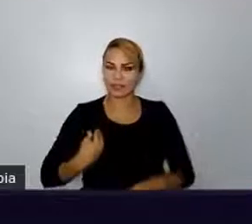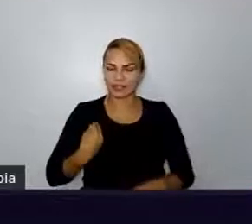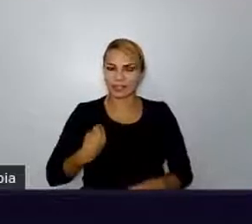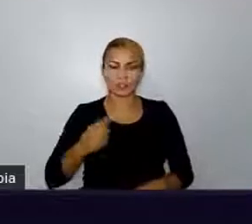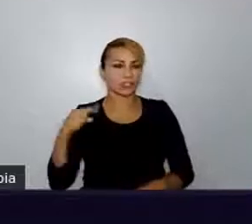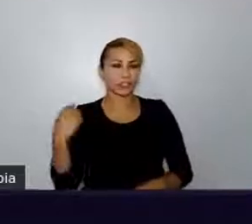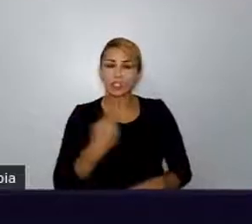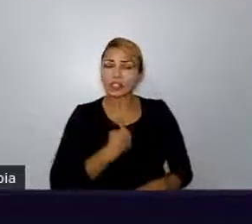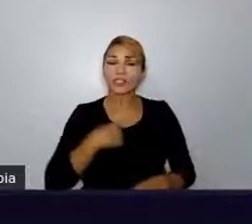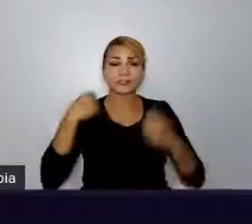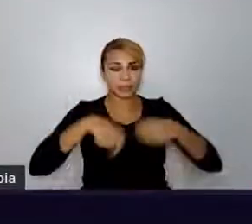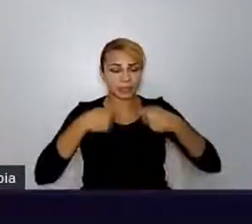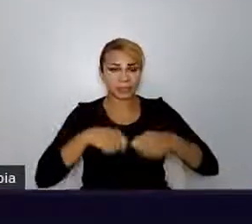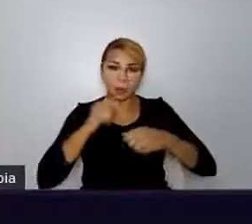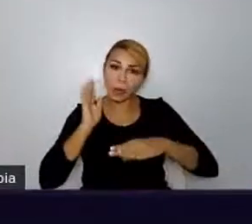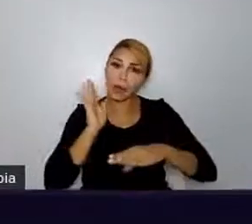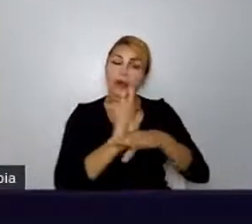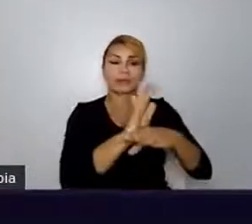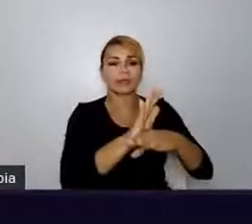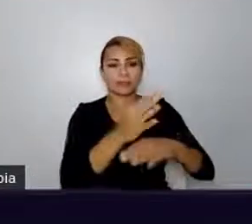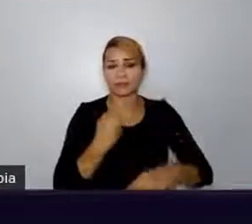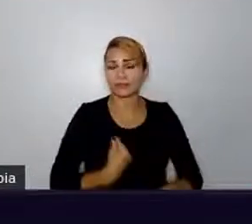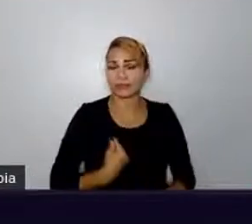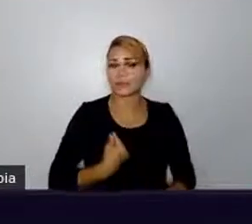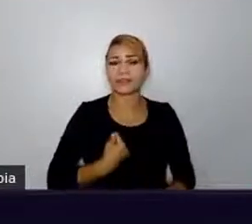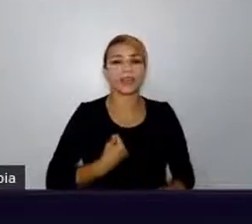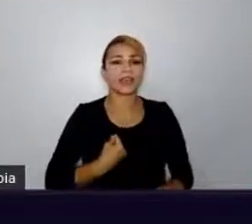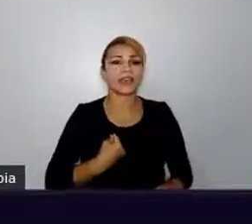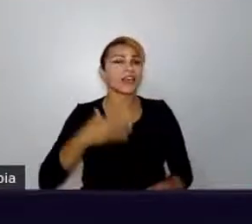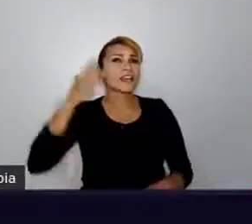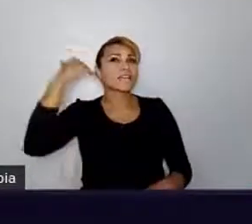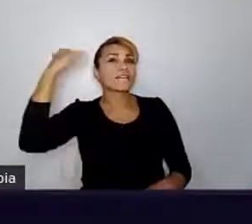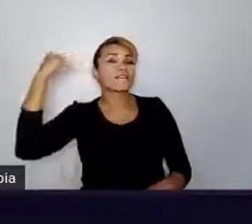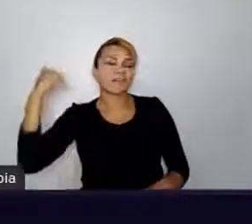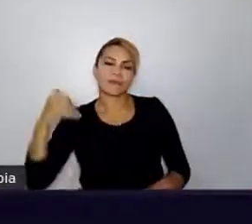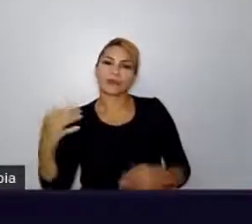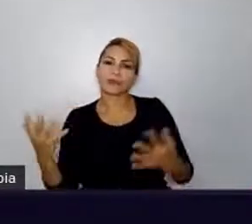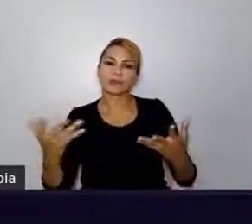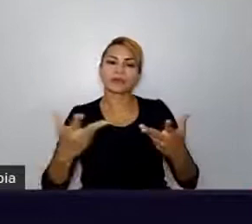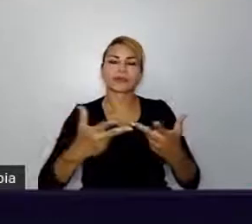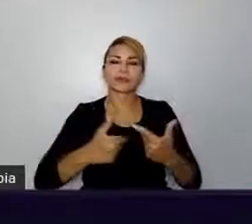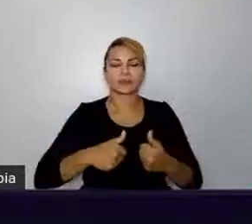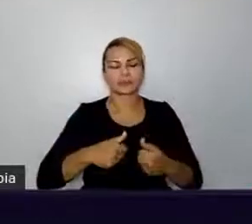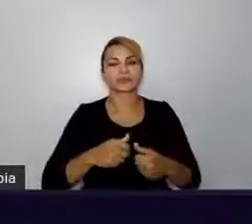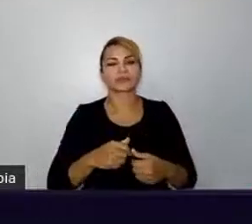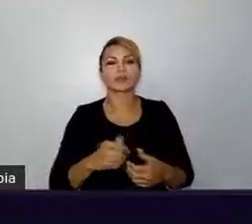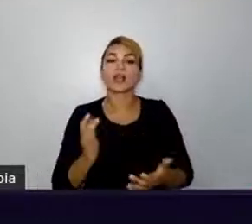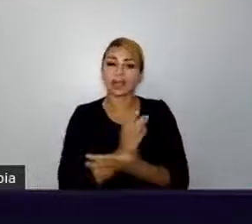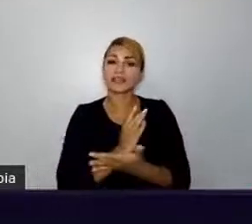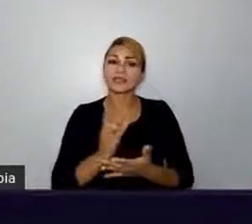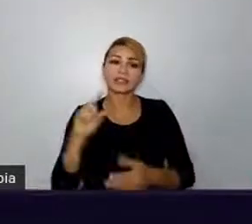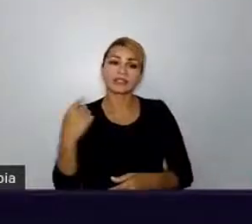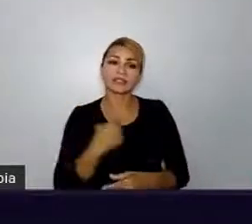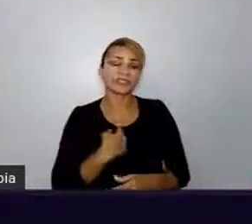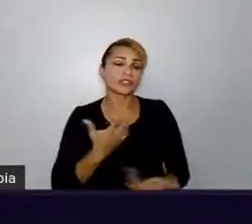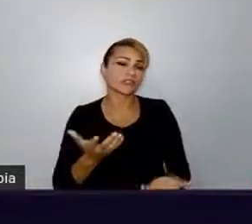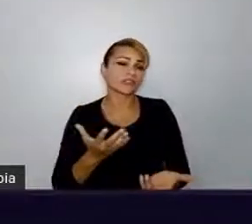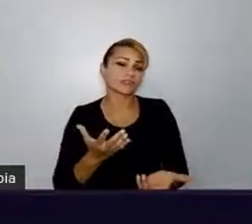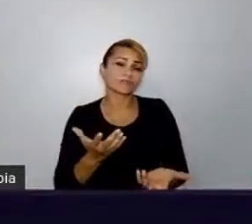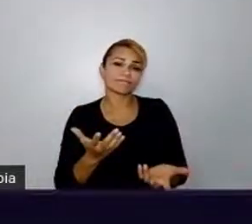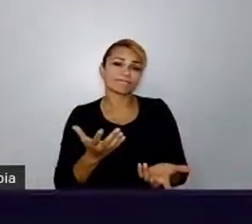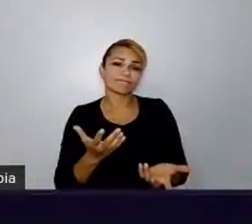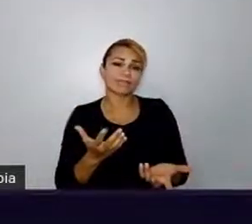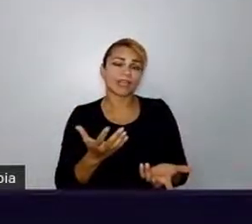E nós sabemos e assumimos que precisamos colaborar, mas nem sempre a gente age de maneira colaborativa com o outro. De maneira que